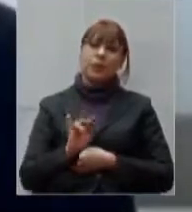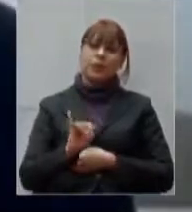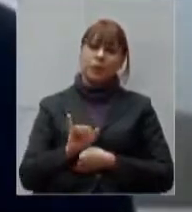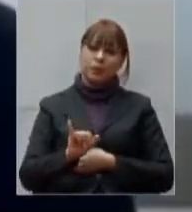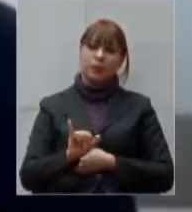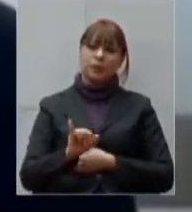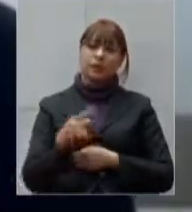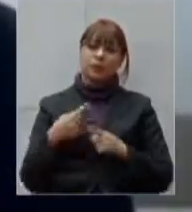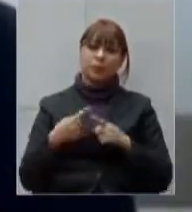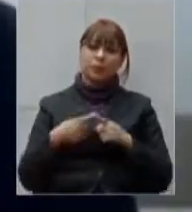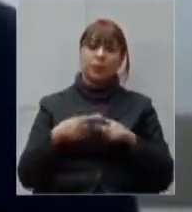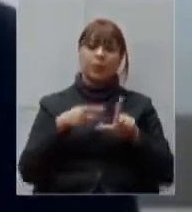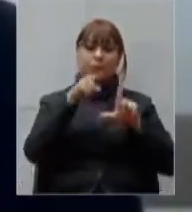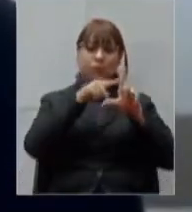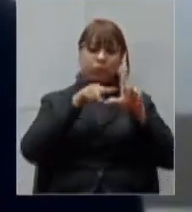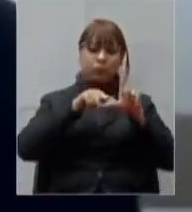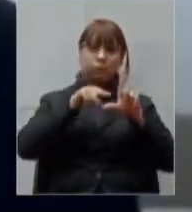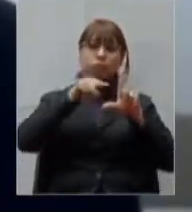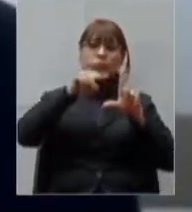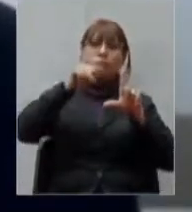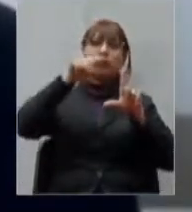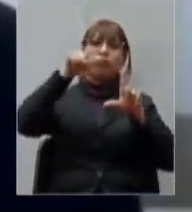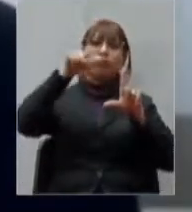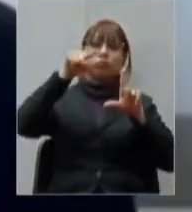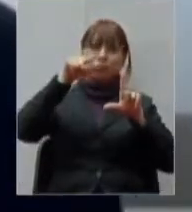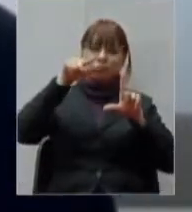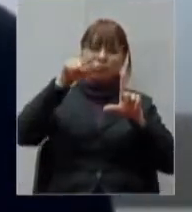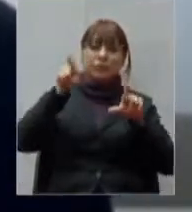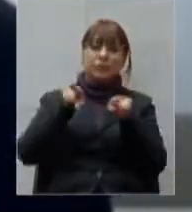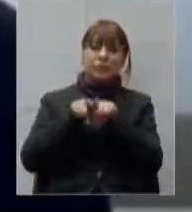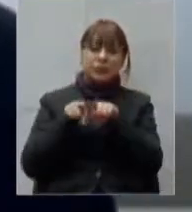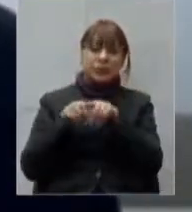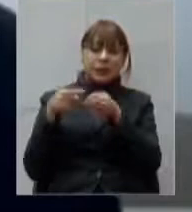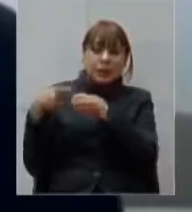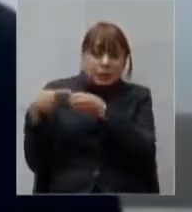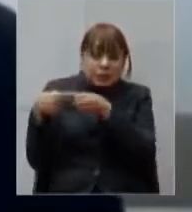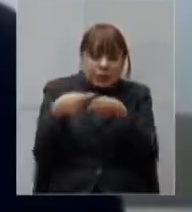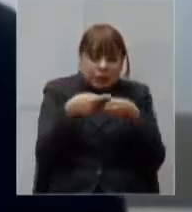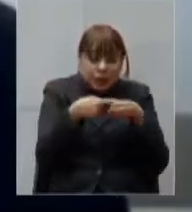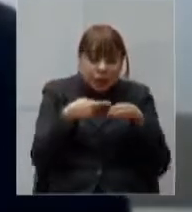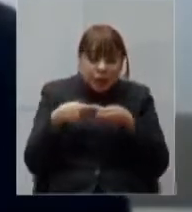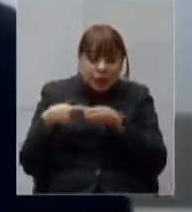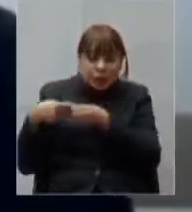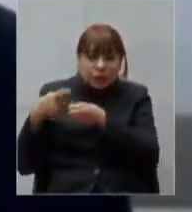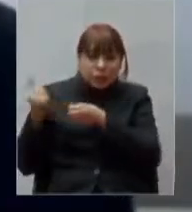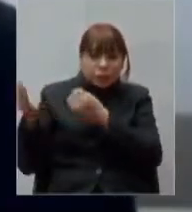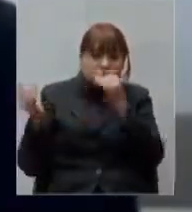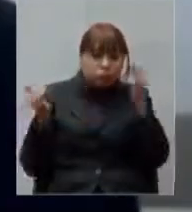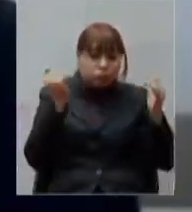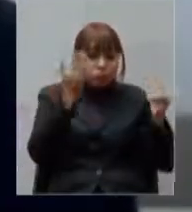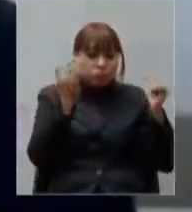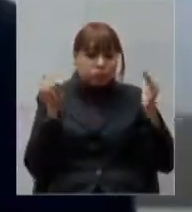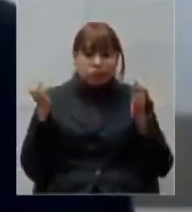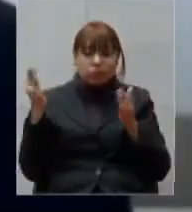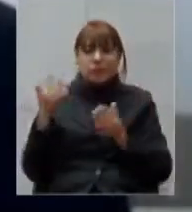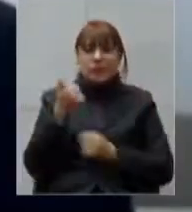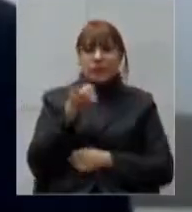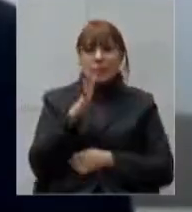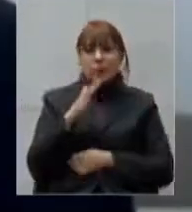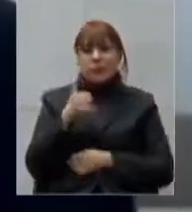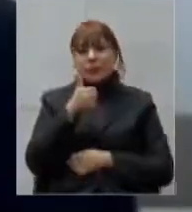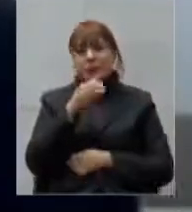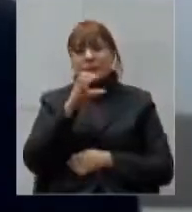curva é crescente a nossa vizinhança aqui tem casos expressivos estou a 100 quilômetros de Uberlândia